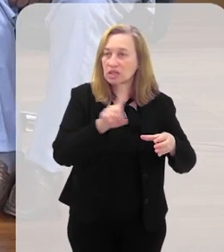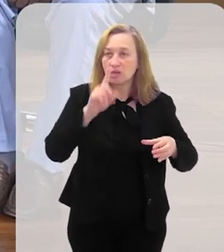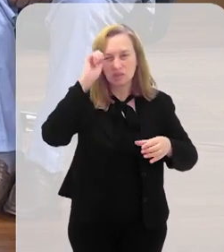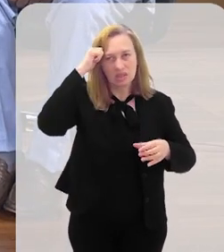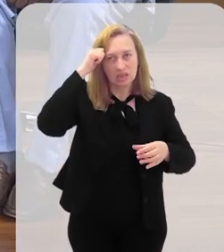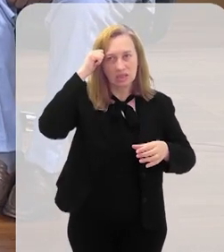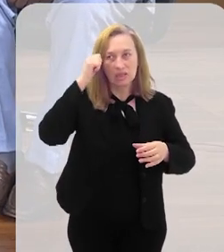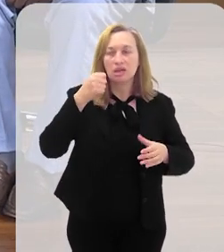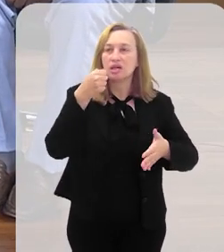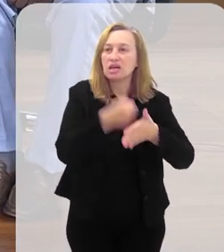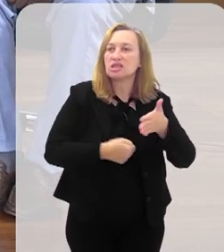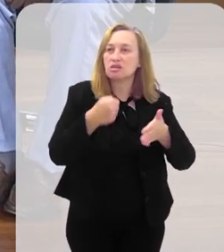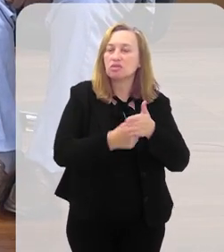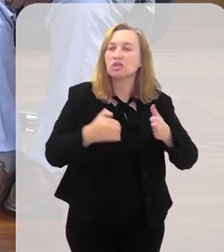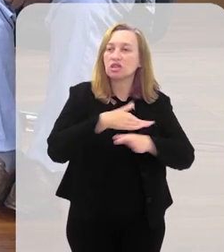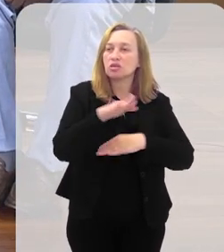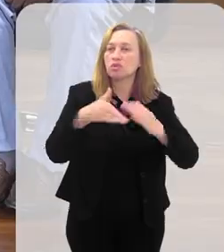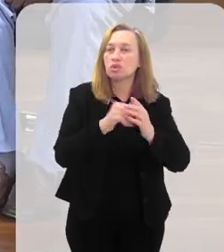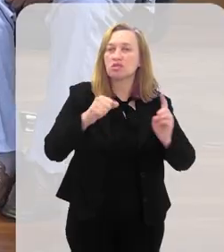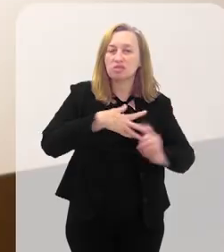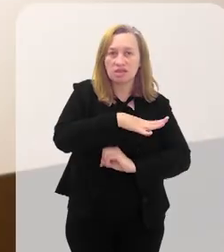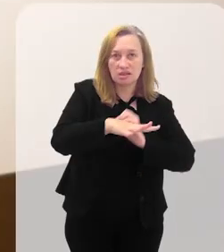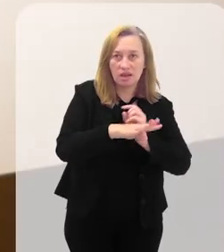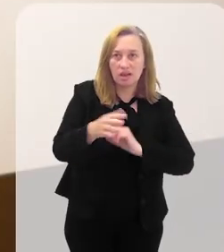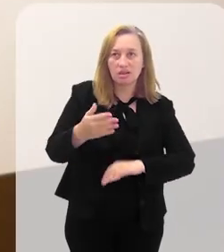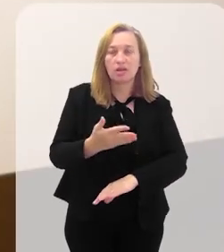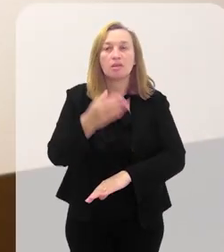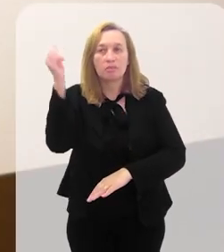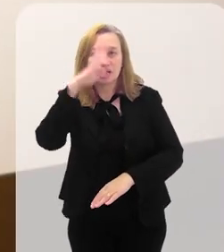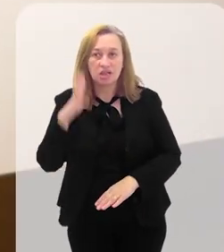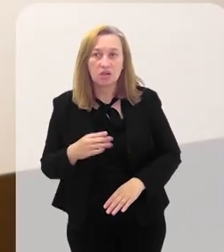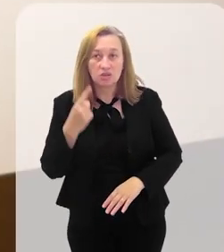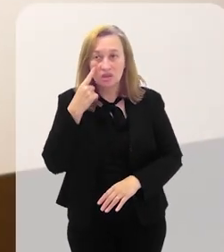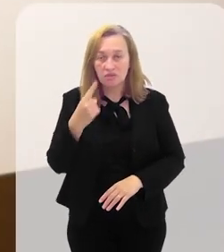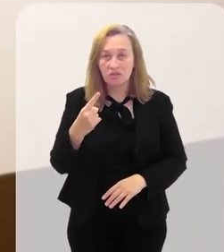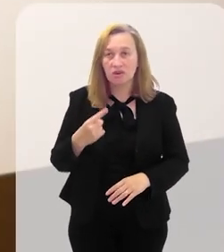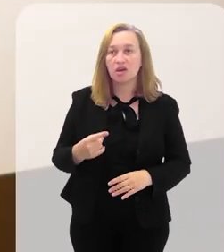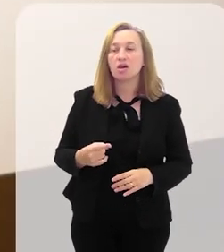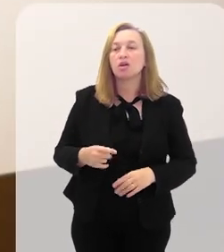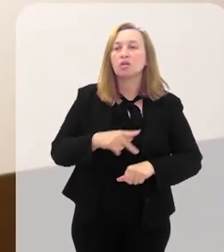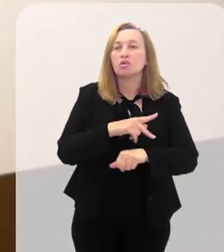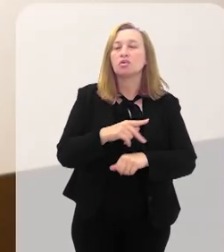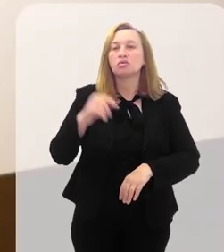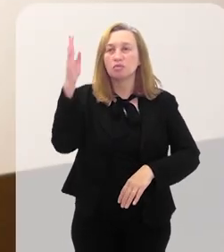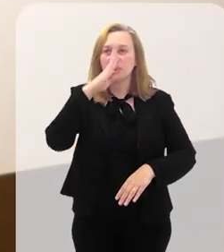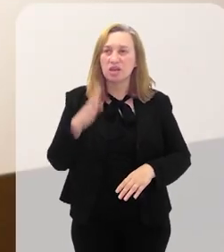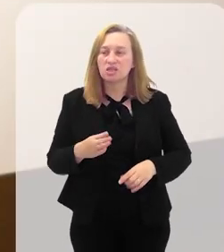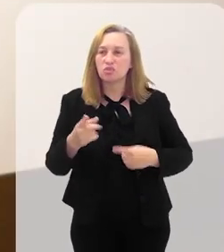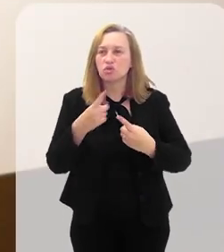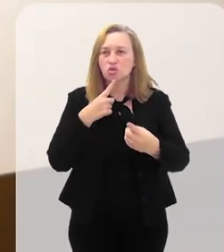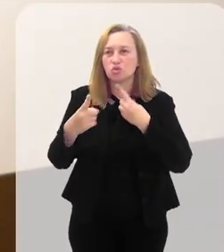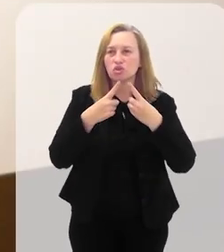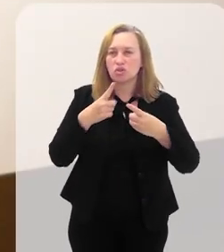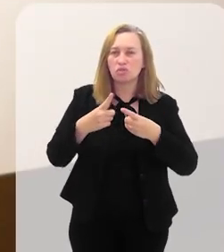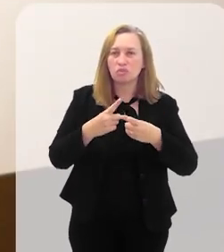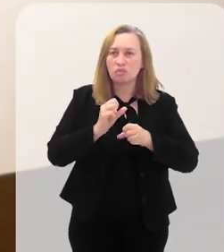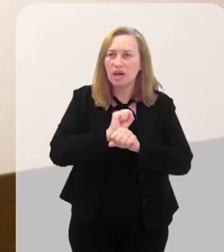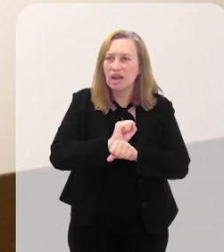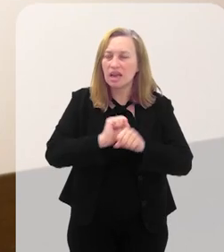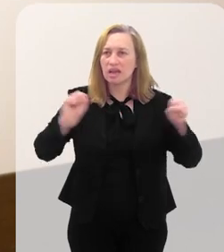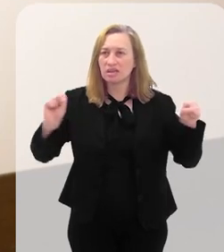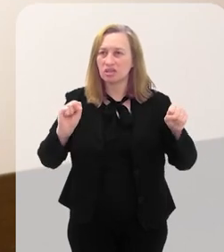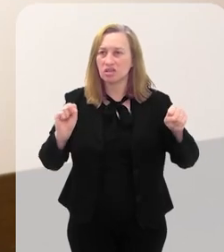de que essa luta é uma luta de toda a sociedade brasileira. Então, digamos, você está às portas do Brasil de ter que discutir uma abolição que não foi feita.